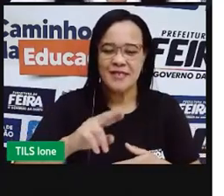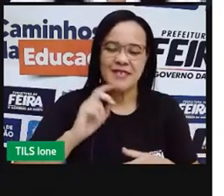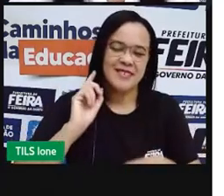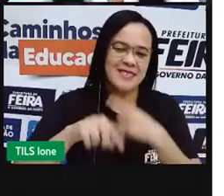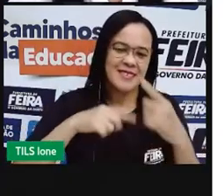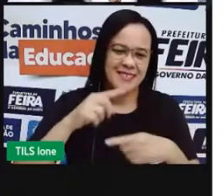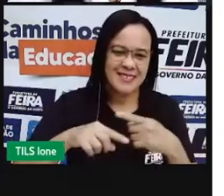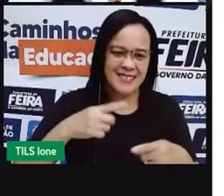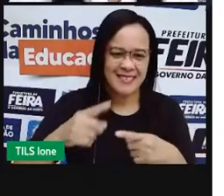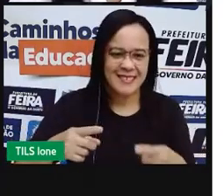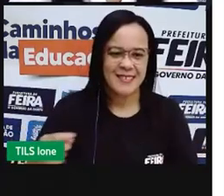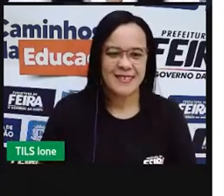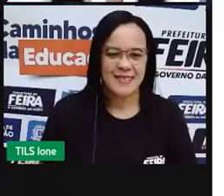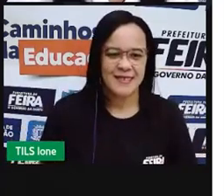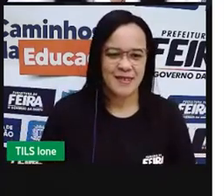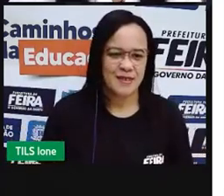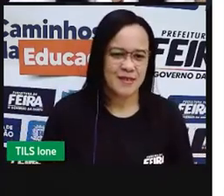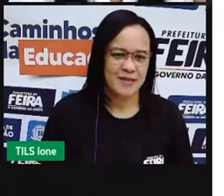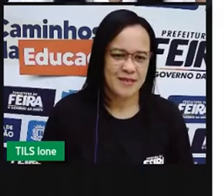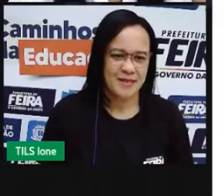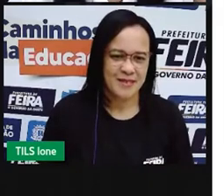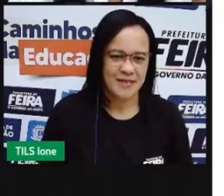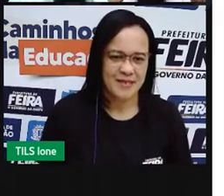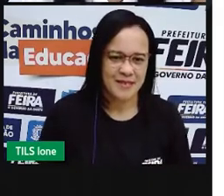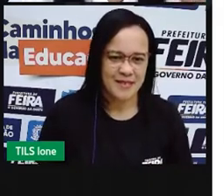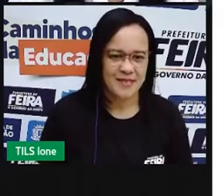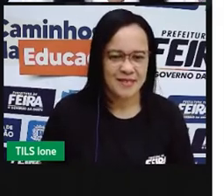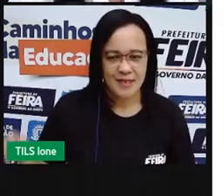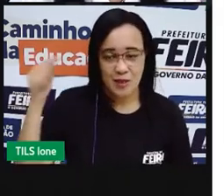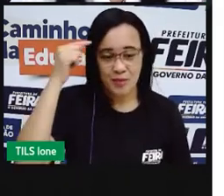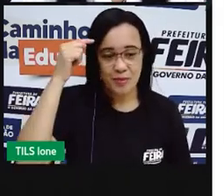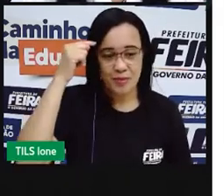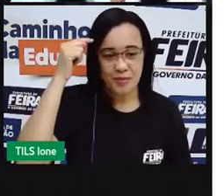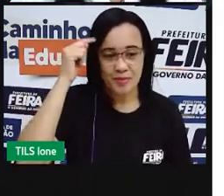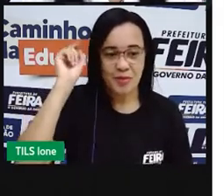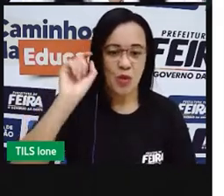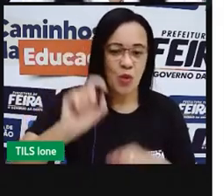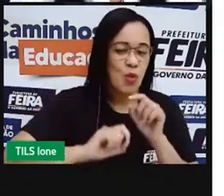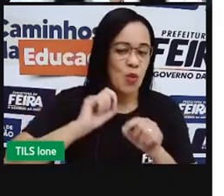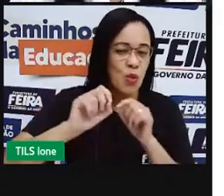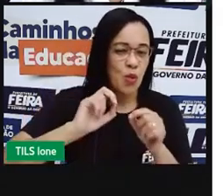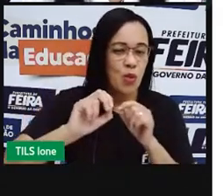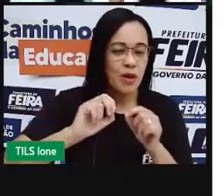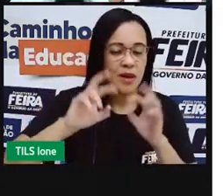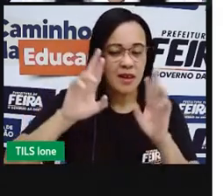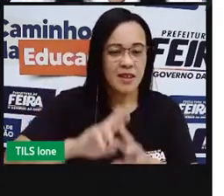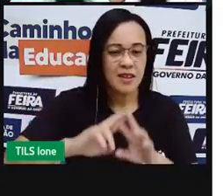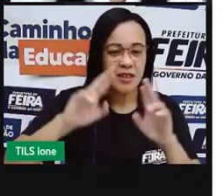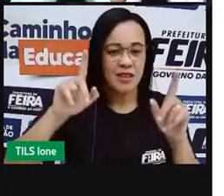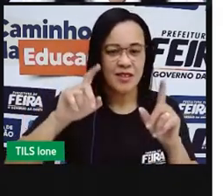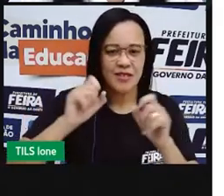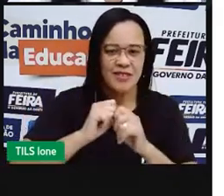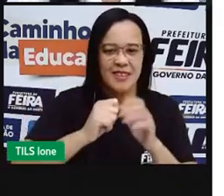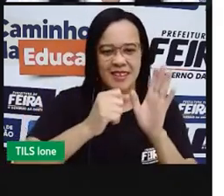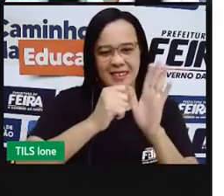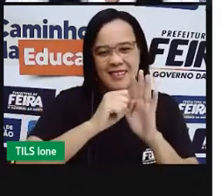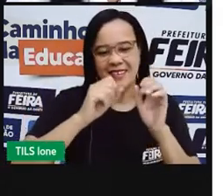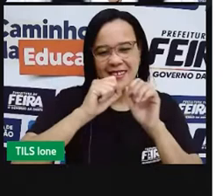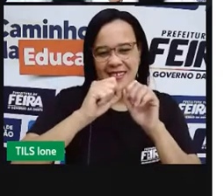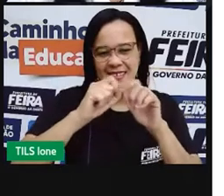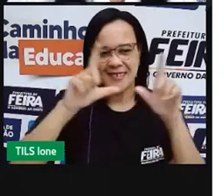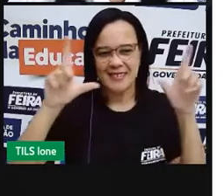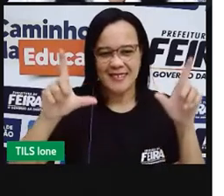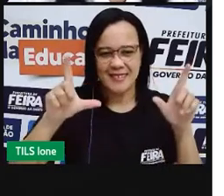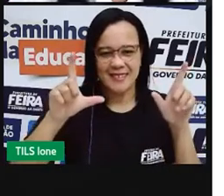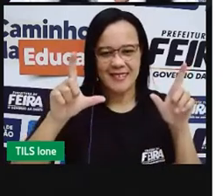possa fazer aí a inferência sobre essa capa. Olhando aí para